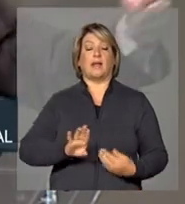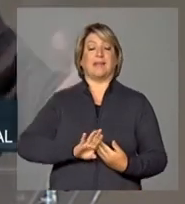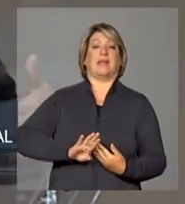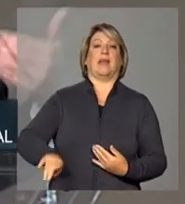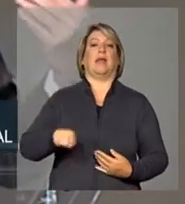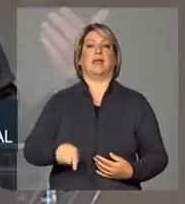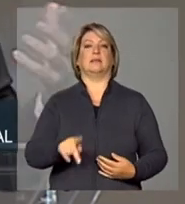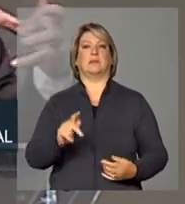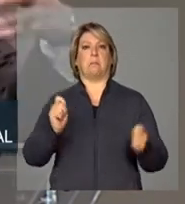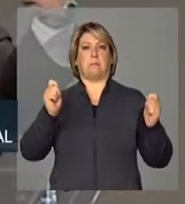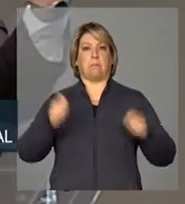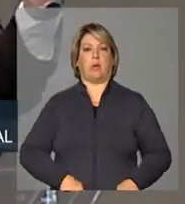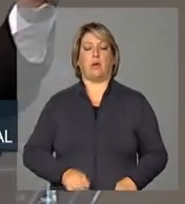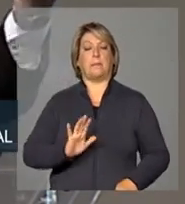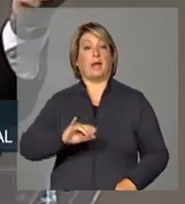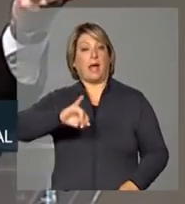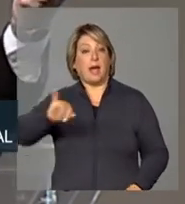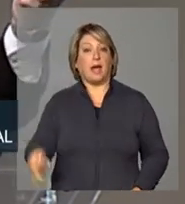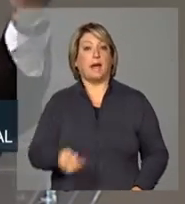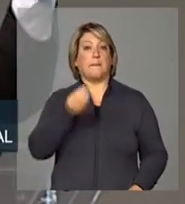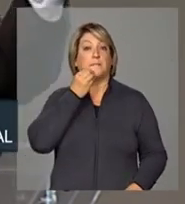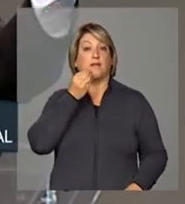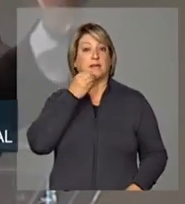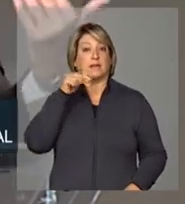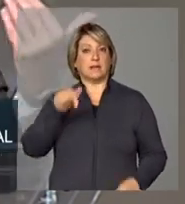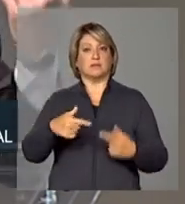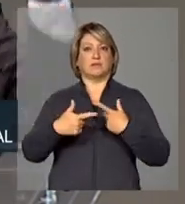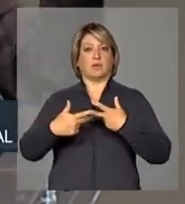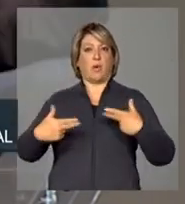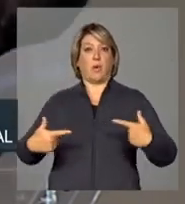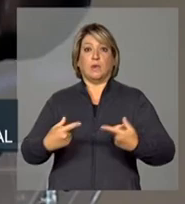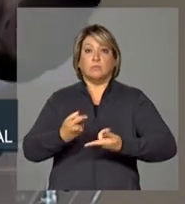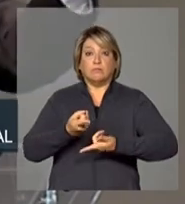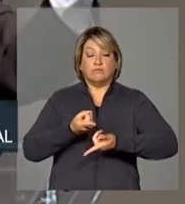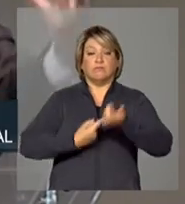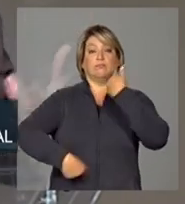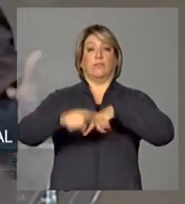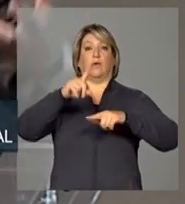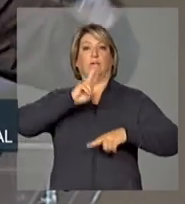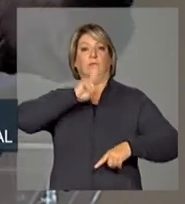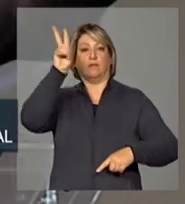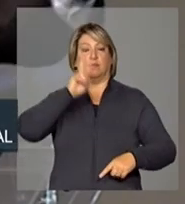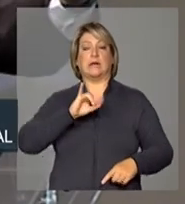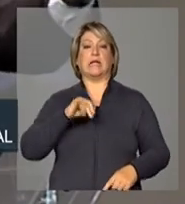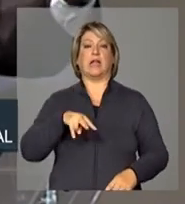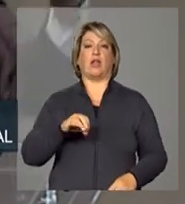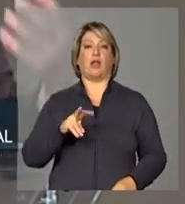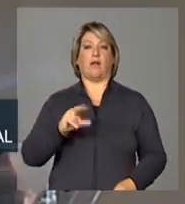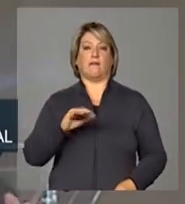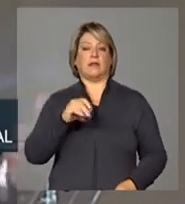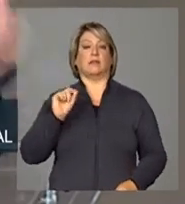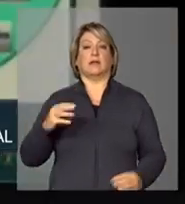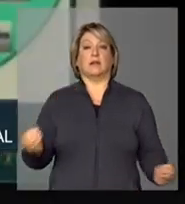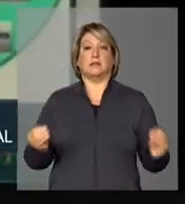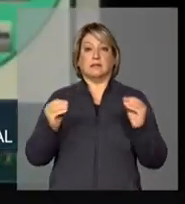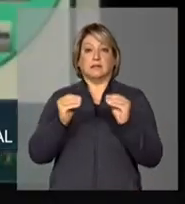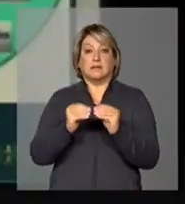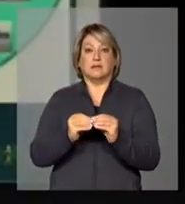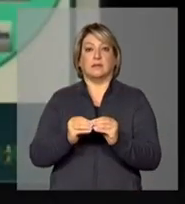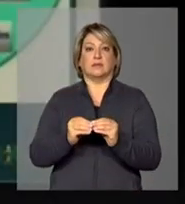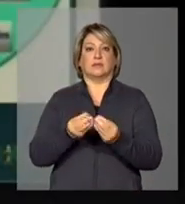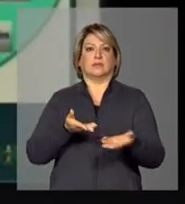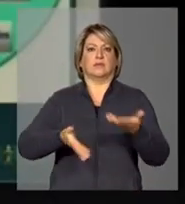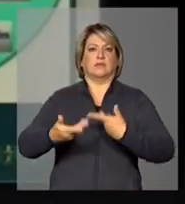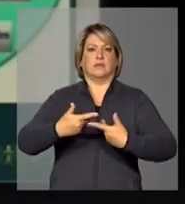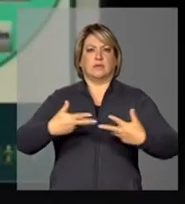potencial, mas, ao contrário, aproveitar esse potencial para dar um grande salto em termos de inovação, de agregação de serviços de